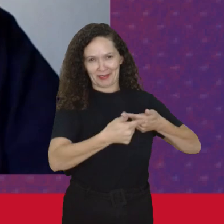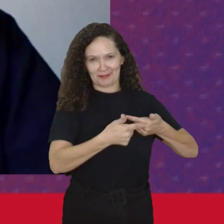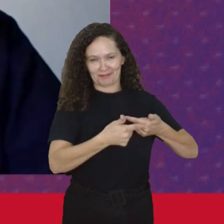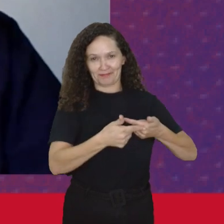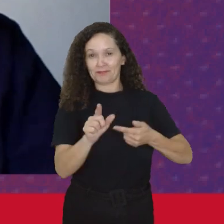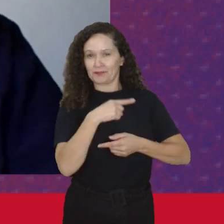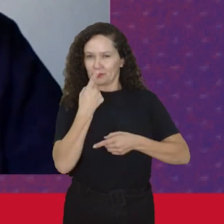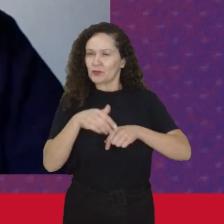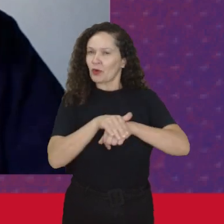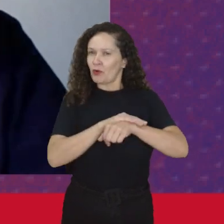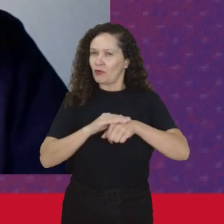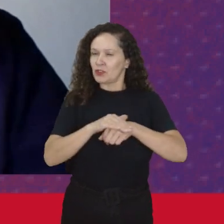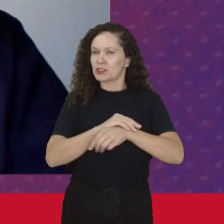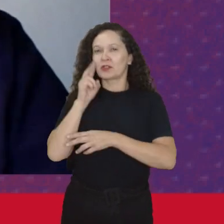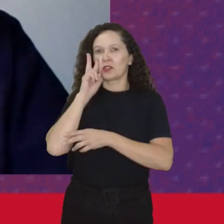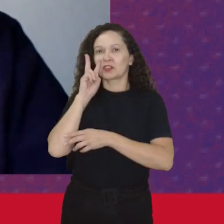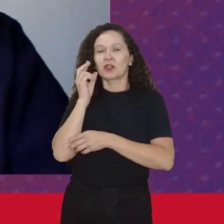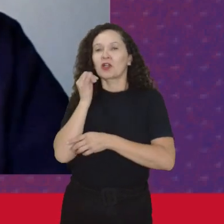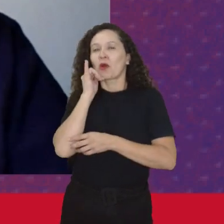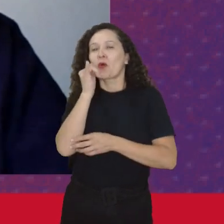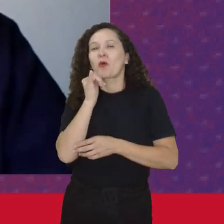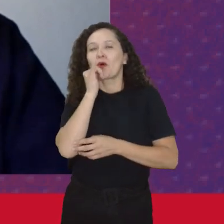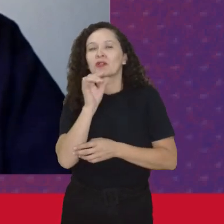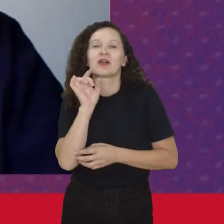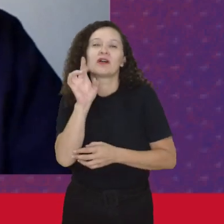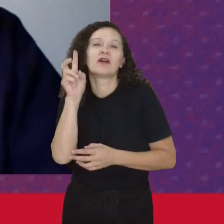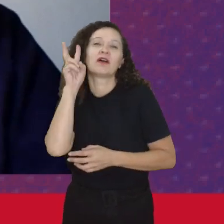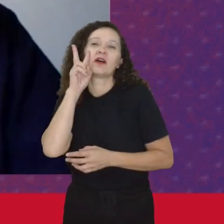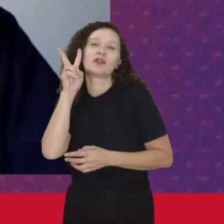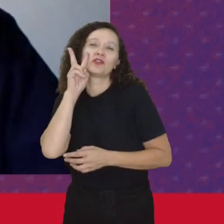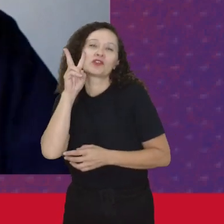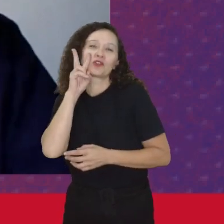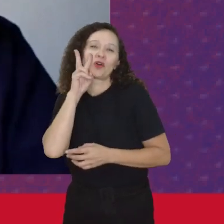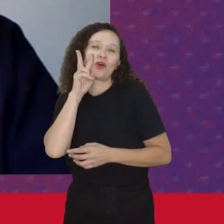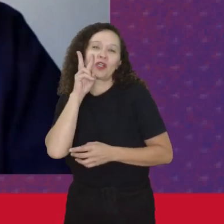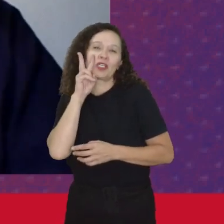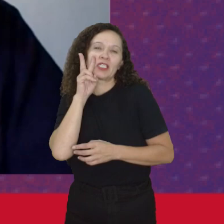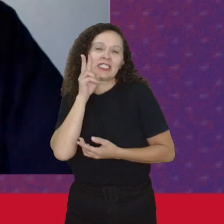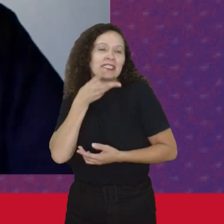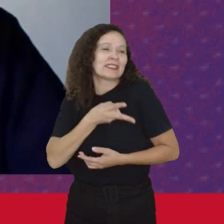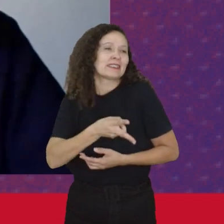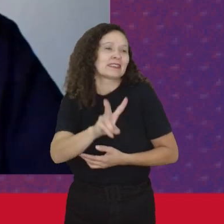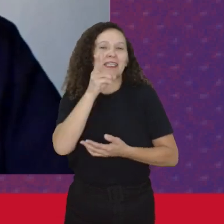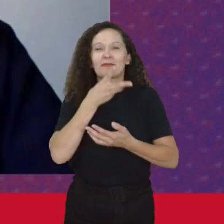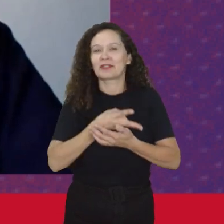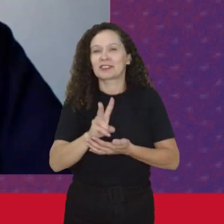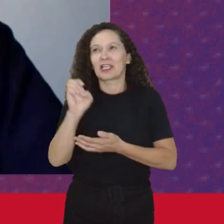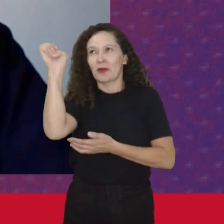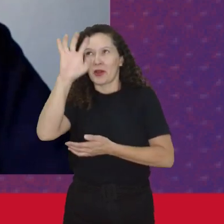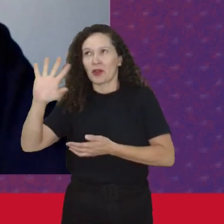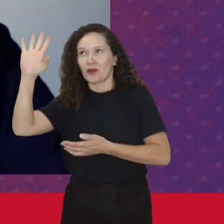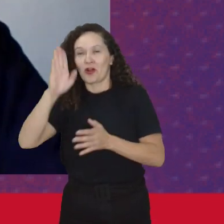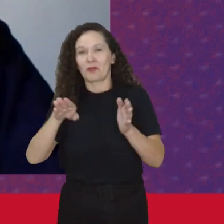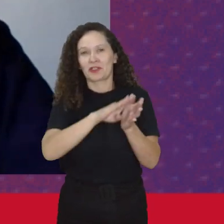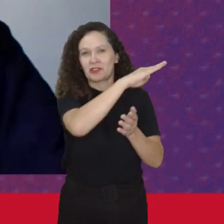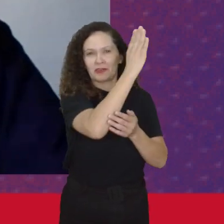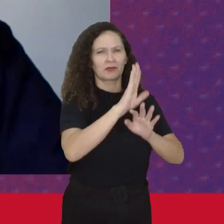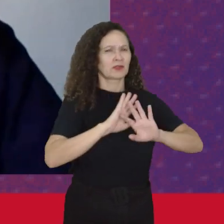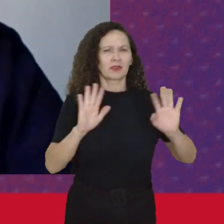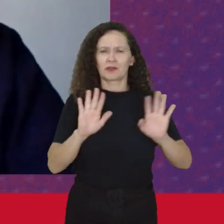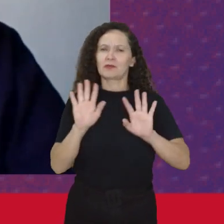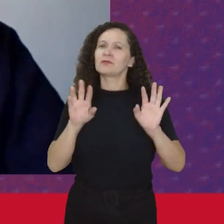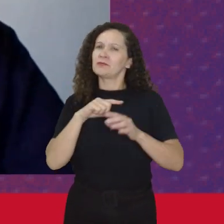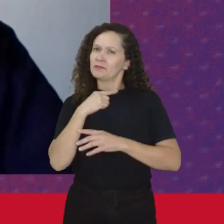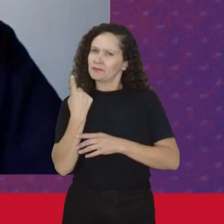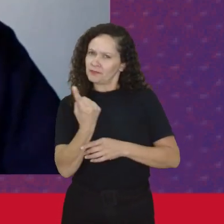discutindo a história Nós não queremos contar só A história desde o centro Desde a Europa Mas para a gente Ao